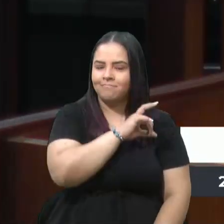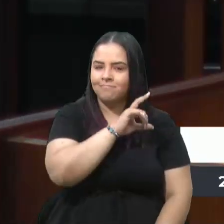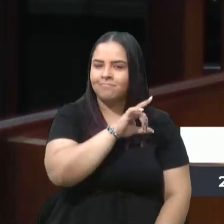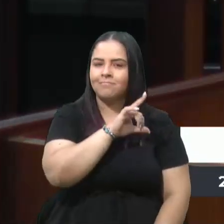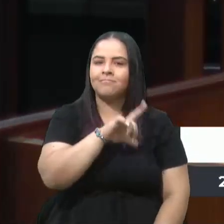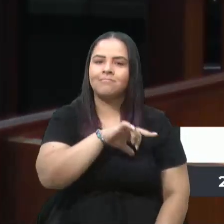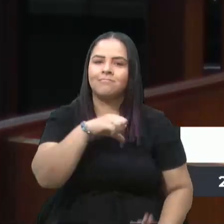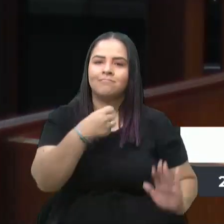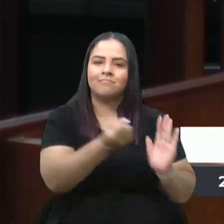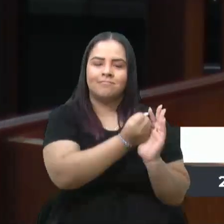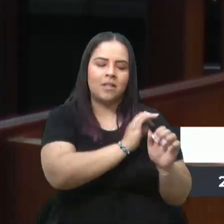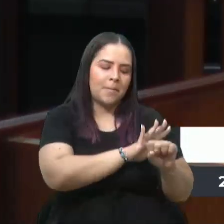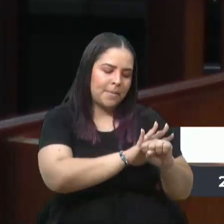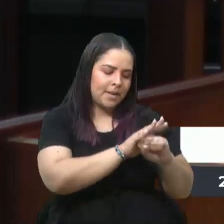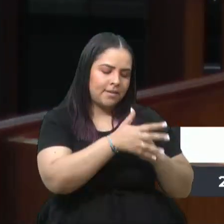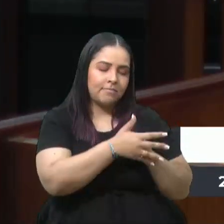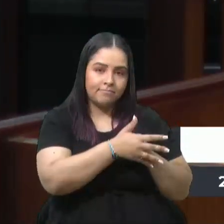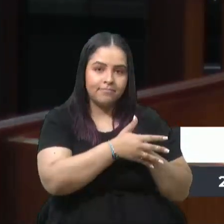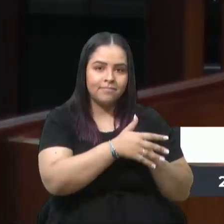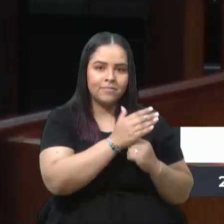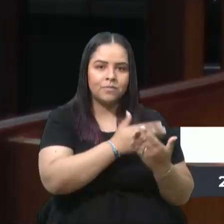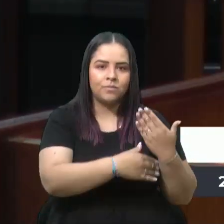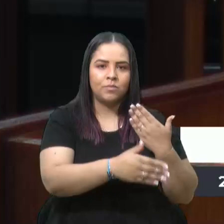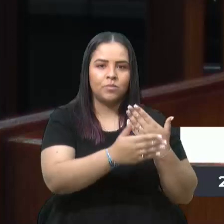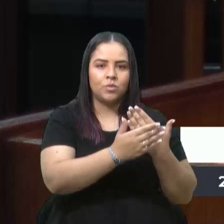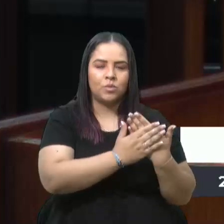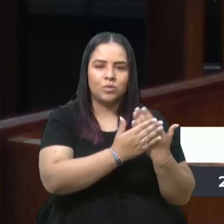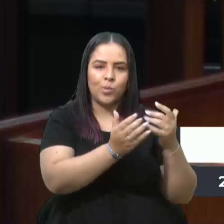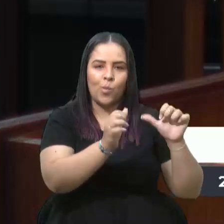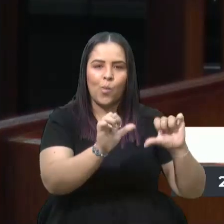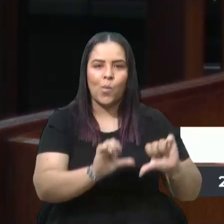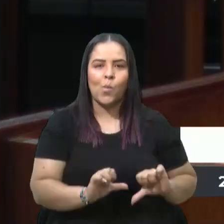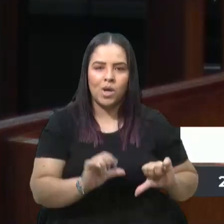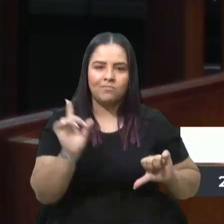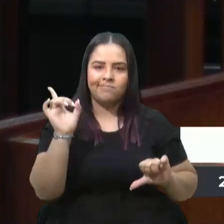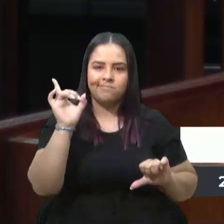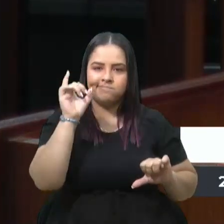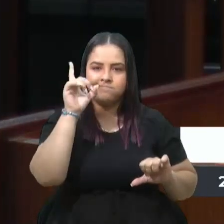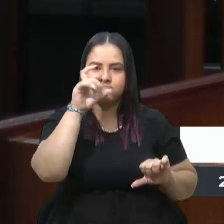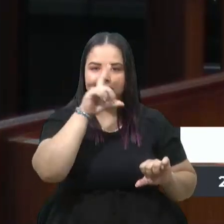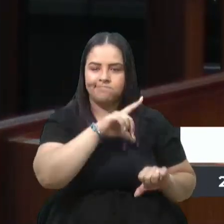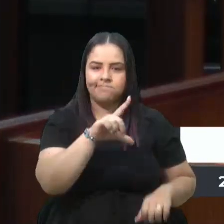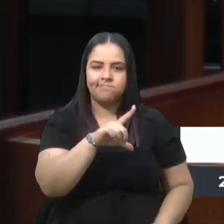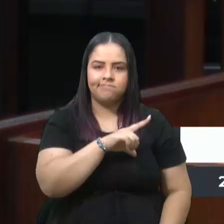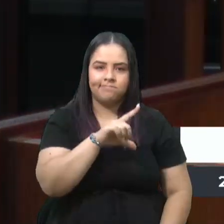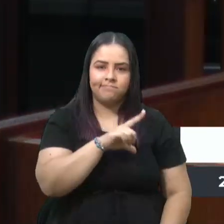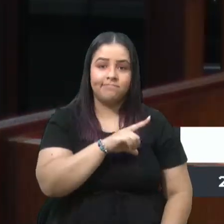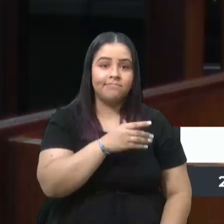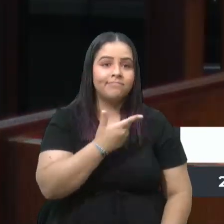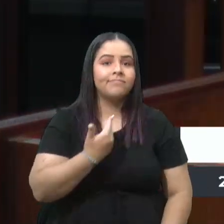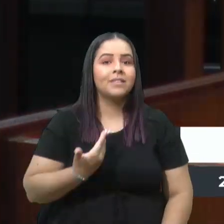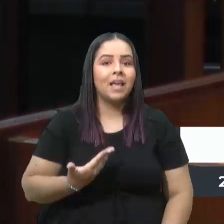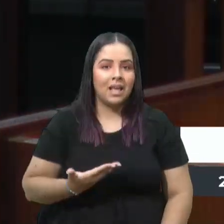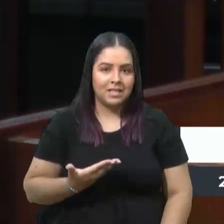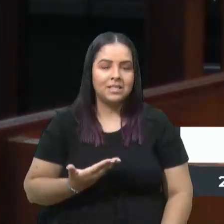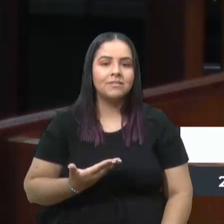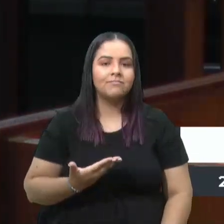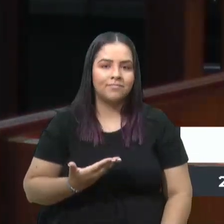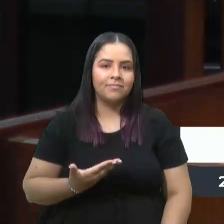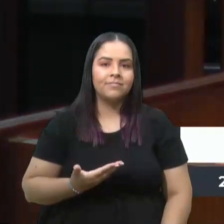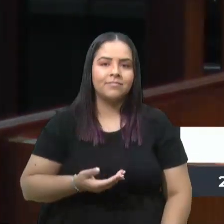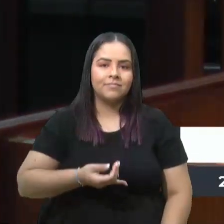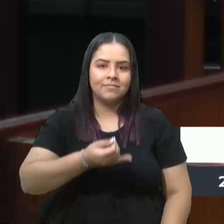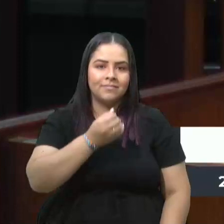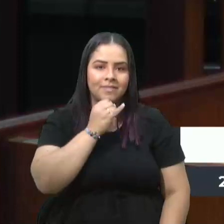marcada pela pandemia e por toda a crise sanitária decorrente. Crise essa que ainda